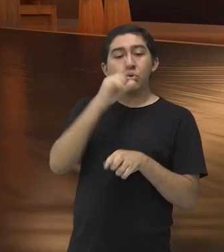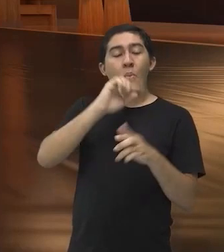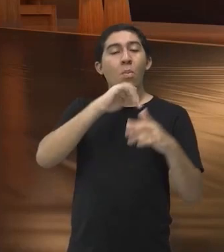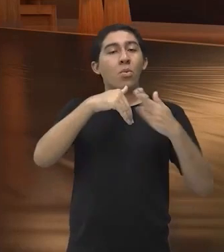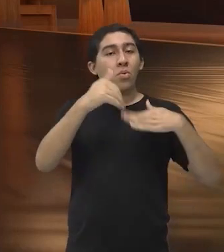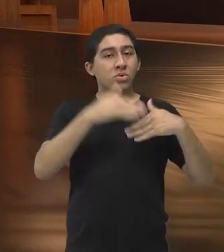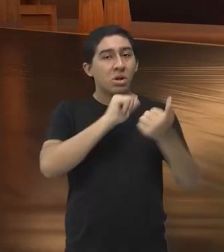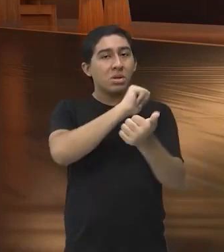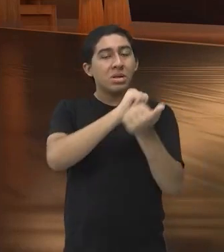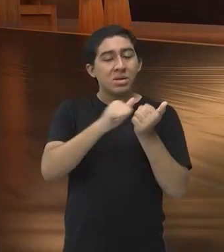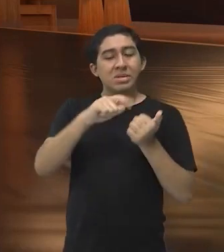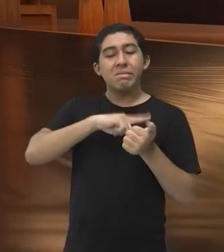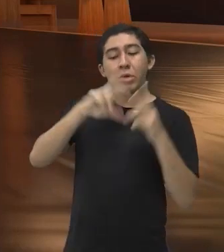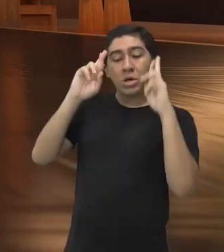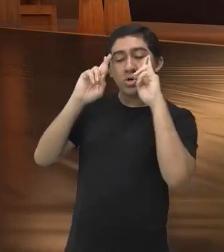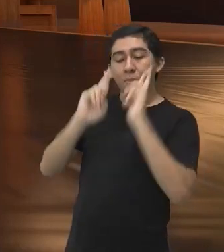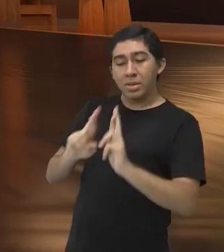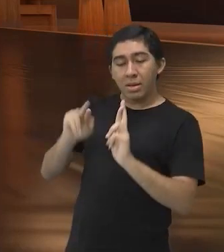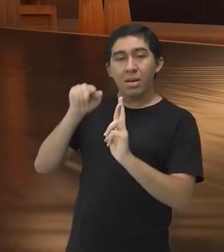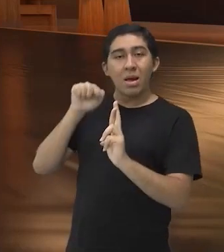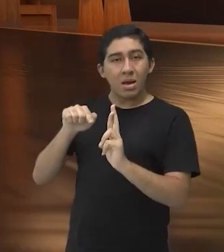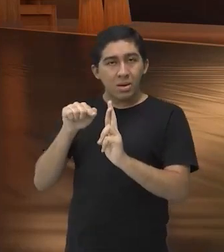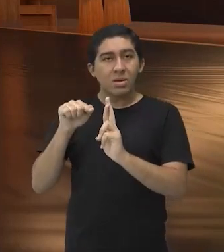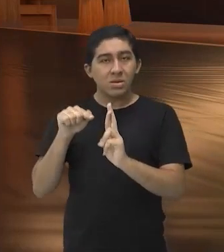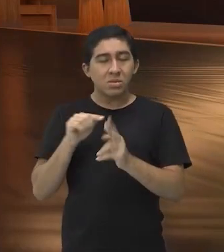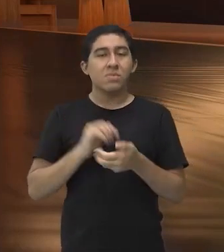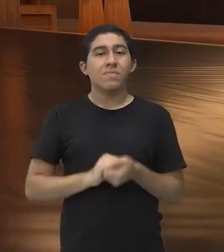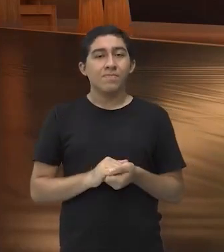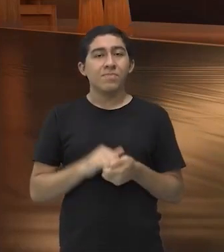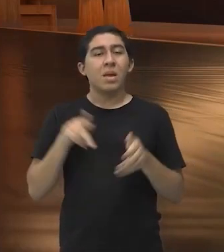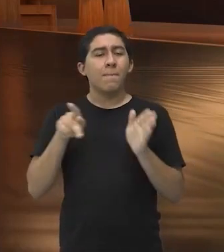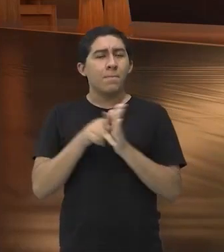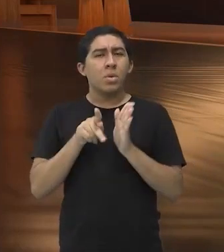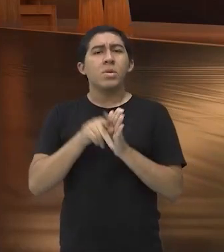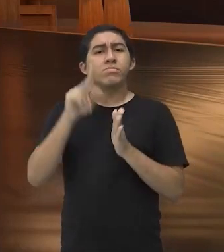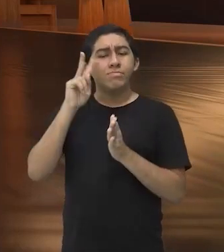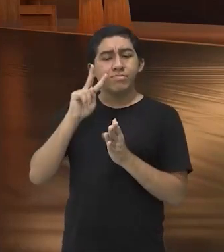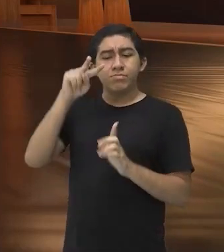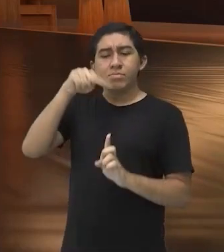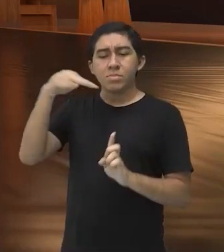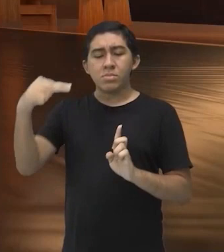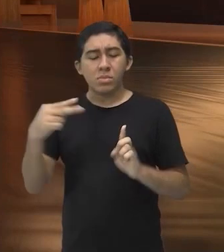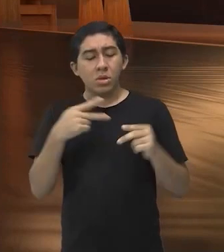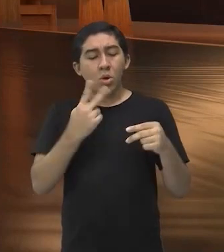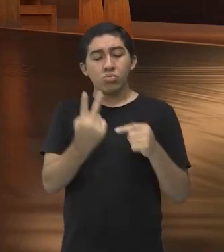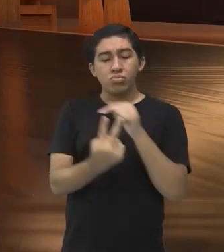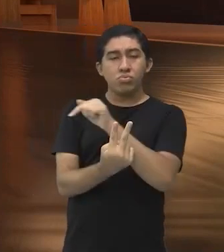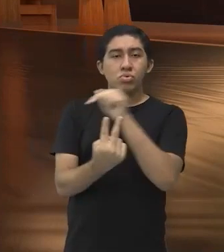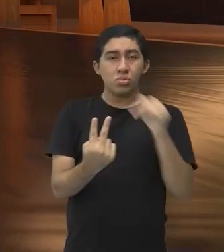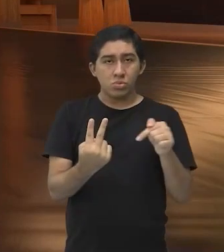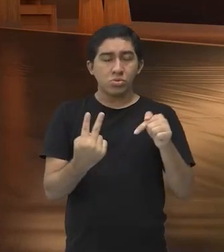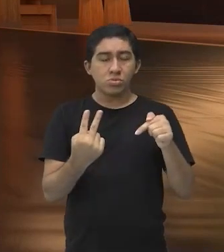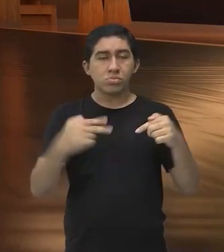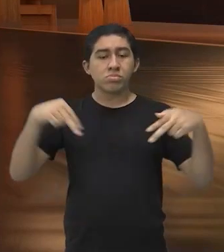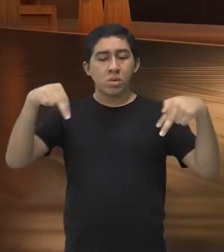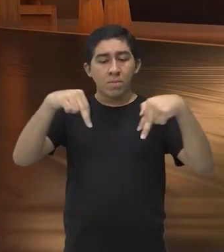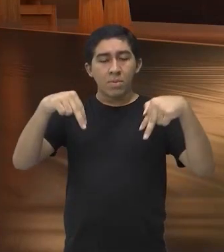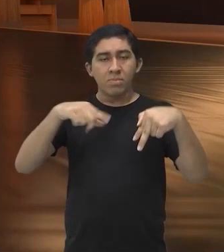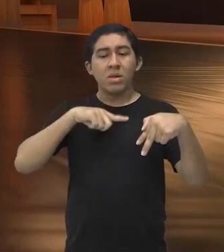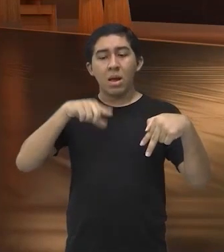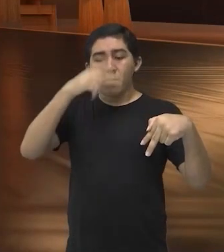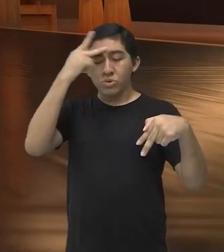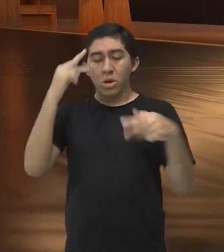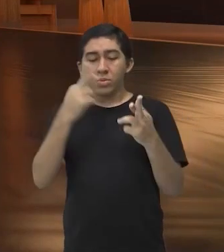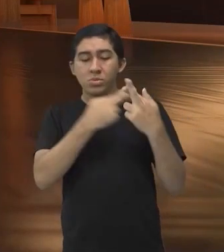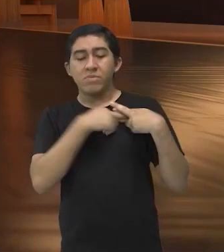porque ele está tendo uma visão do contexto geral ali do combate entre os dois atletas, tá bom? Essa luta,